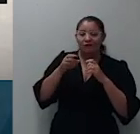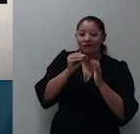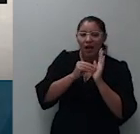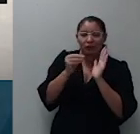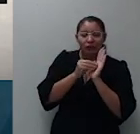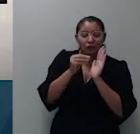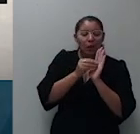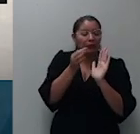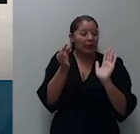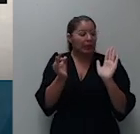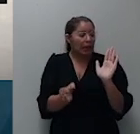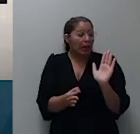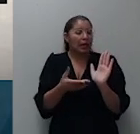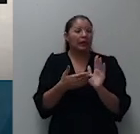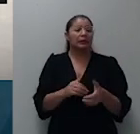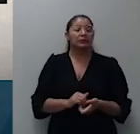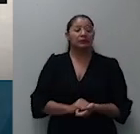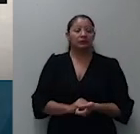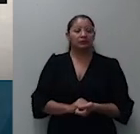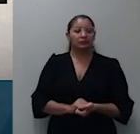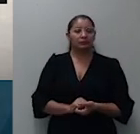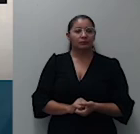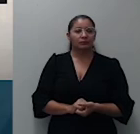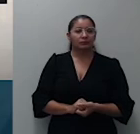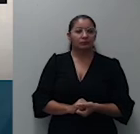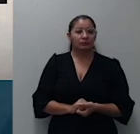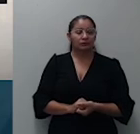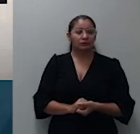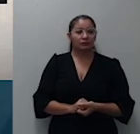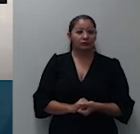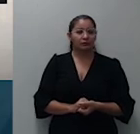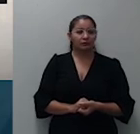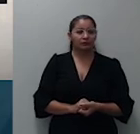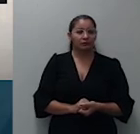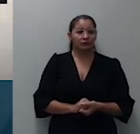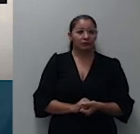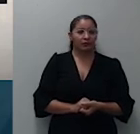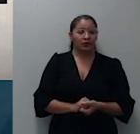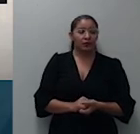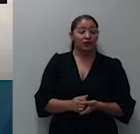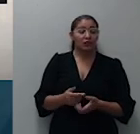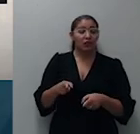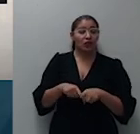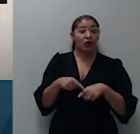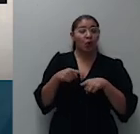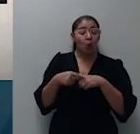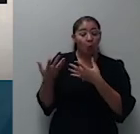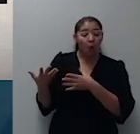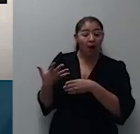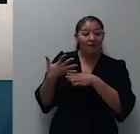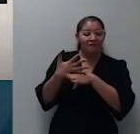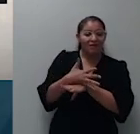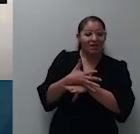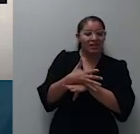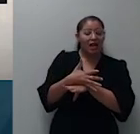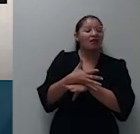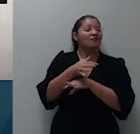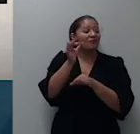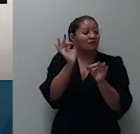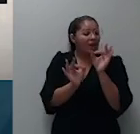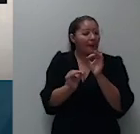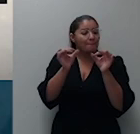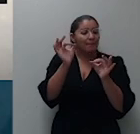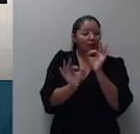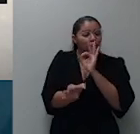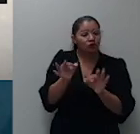do título facultando-se aos interessados o acesso à via ordinária para discussão